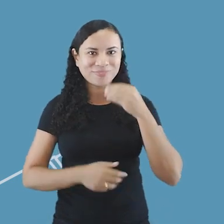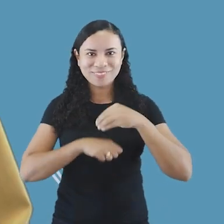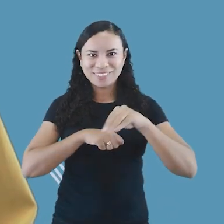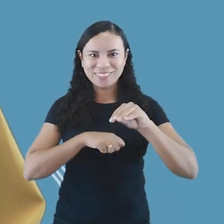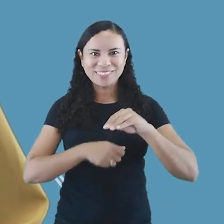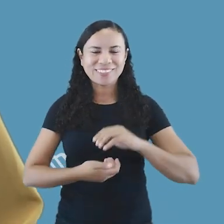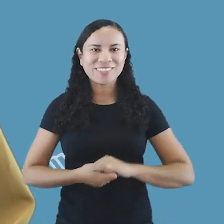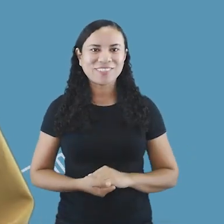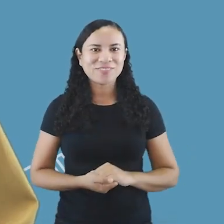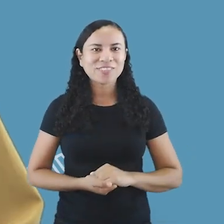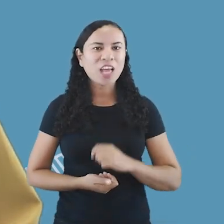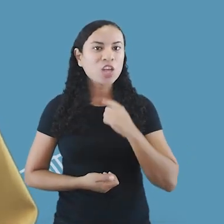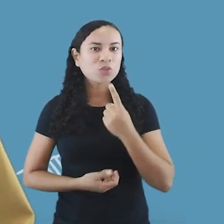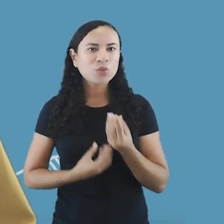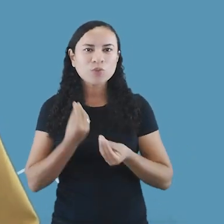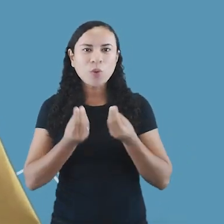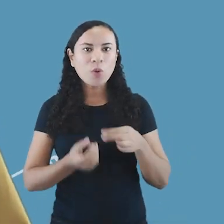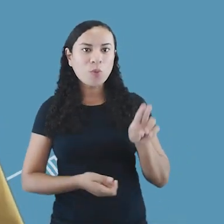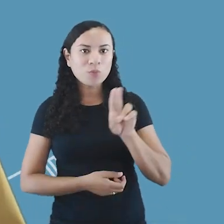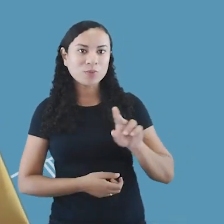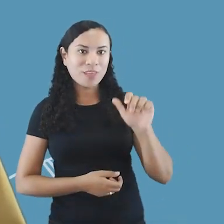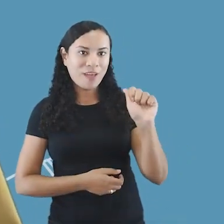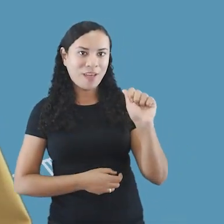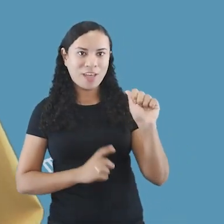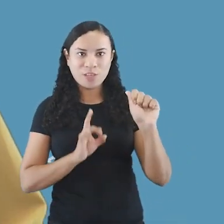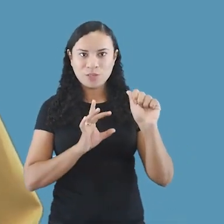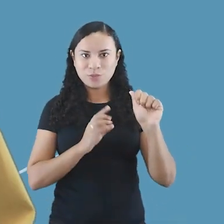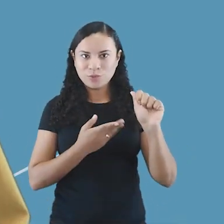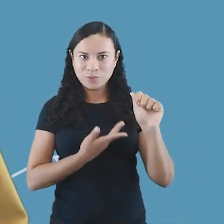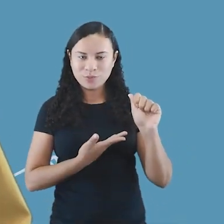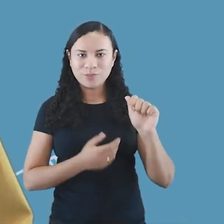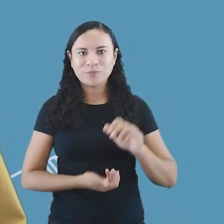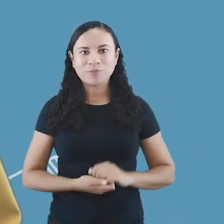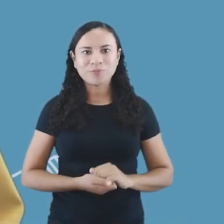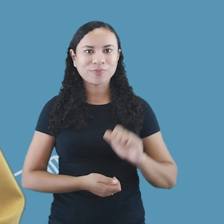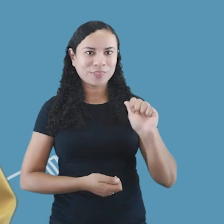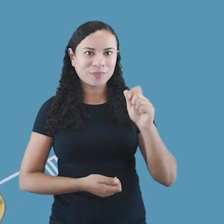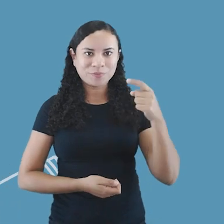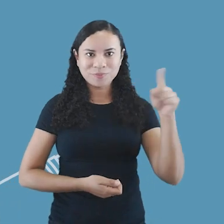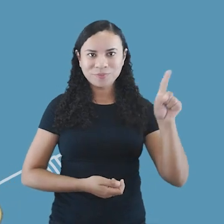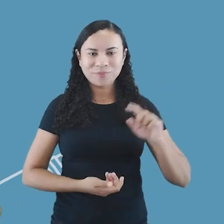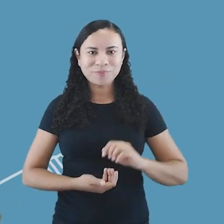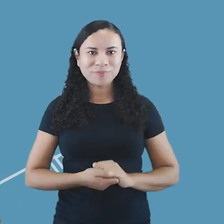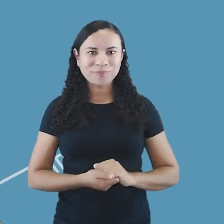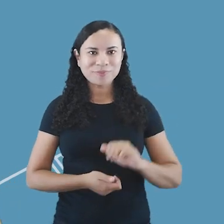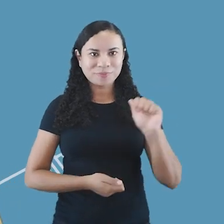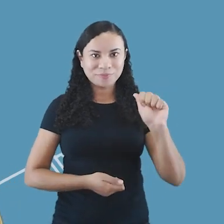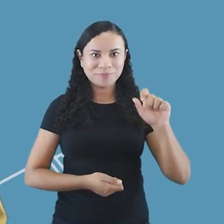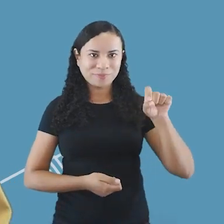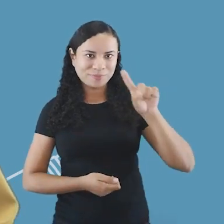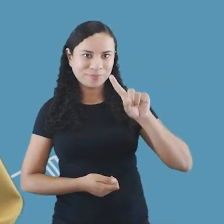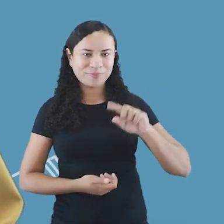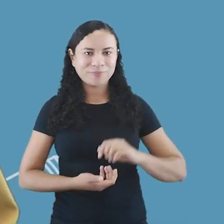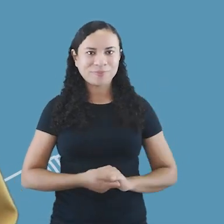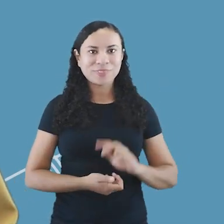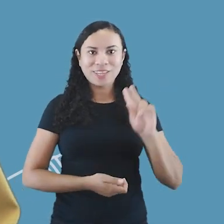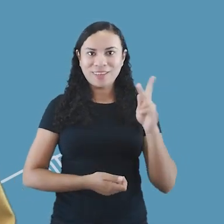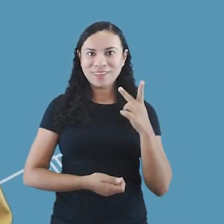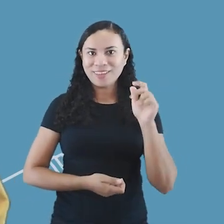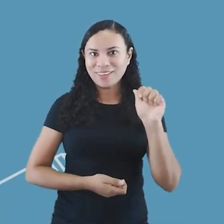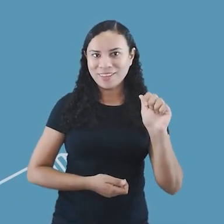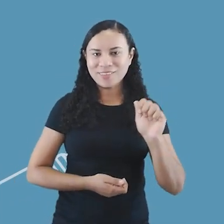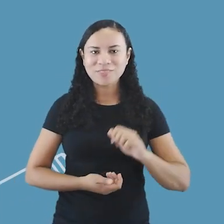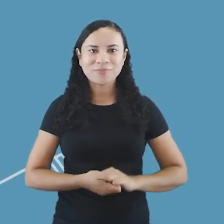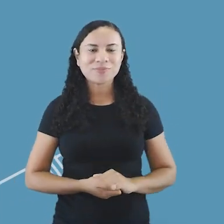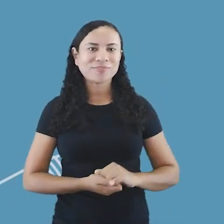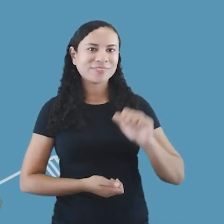dica. A dúvida no uso de A sozinho, A com acento agudo, A com acento grave, H-A e